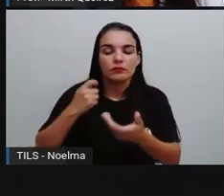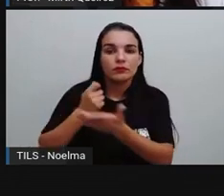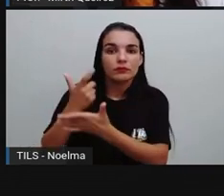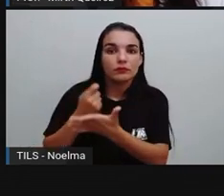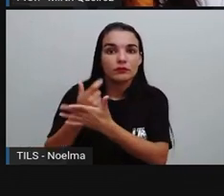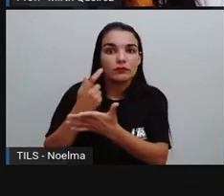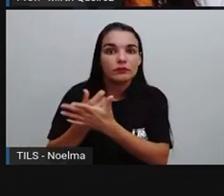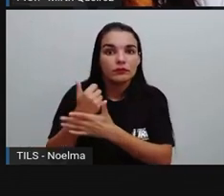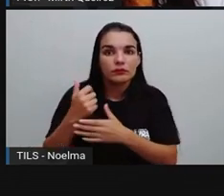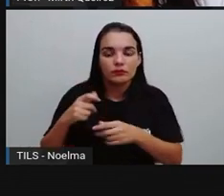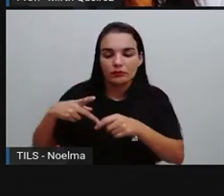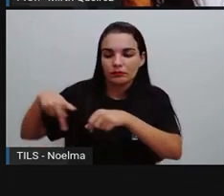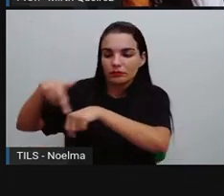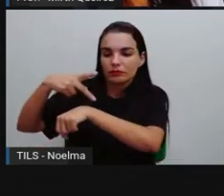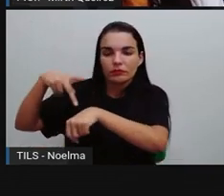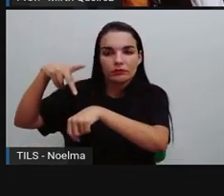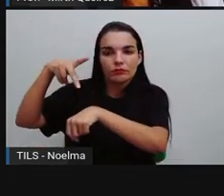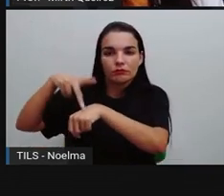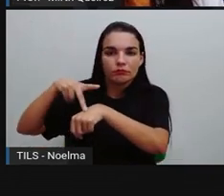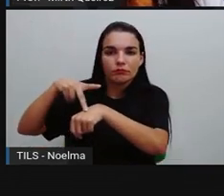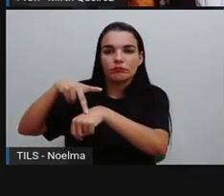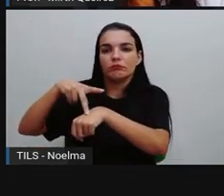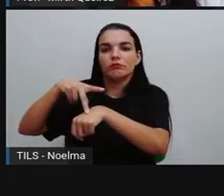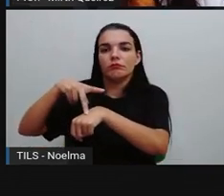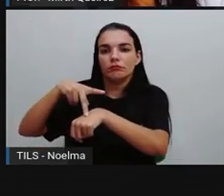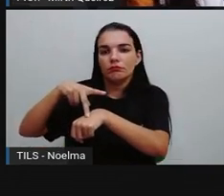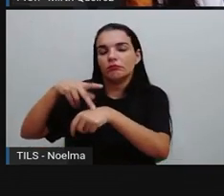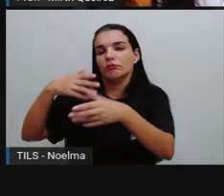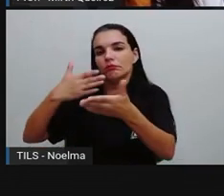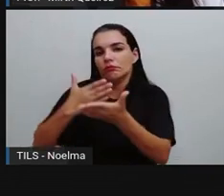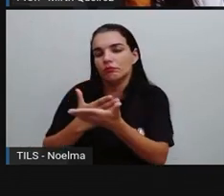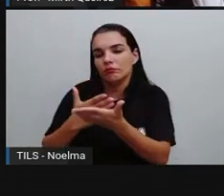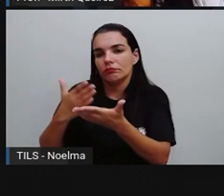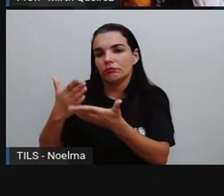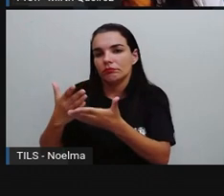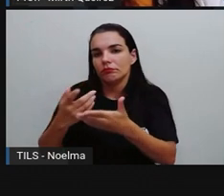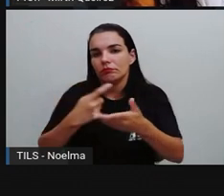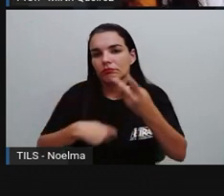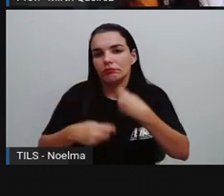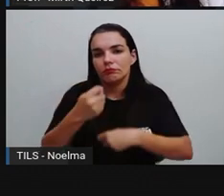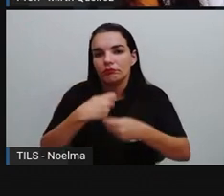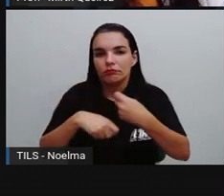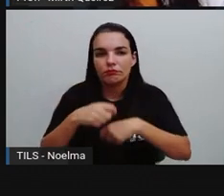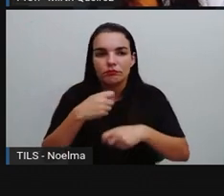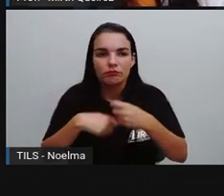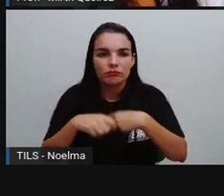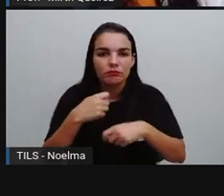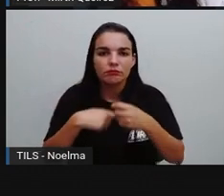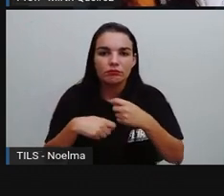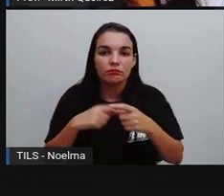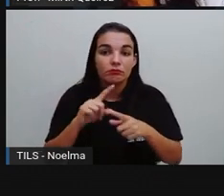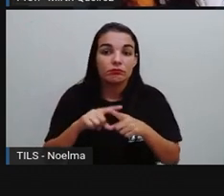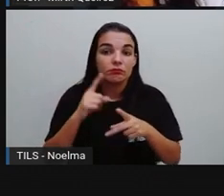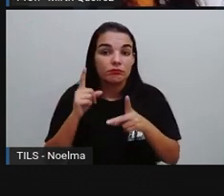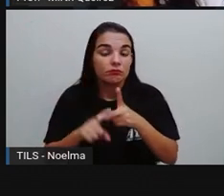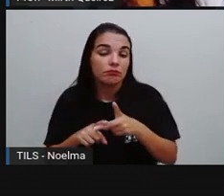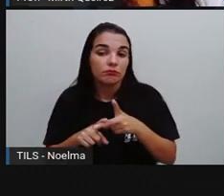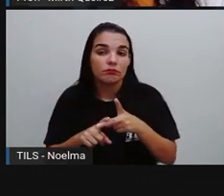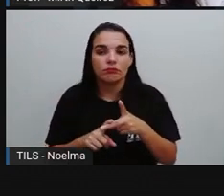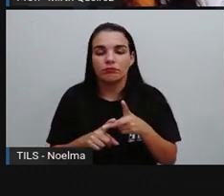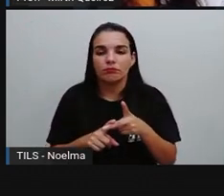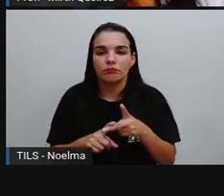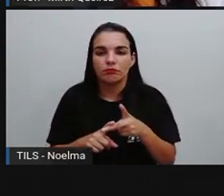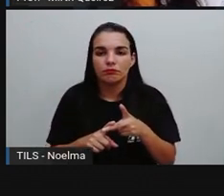nascente mercado mundial, perdão, para que fossem vendidas no nascente mercado